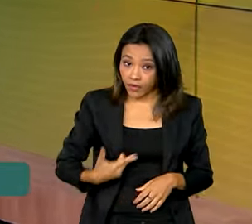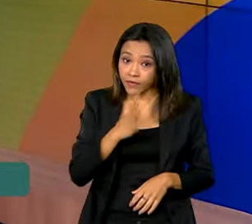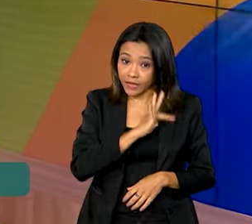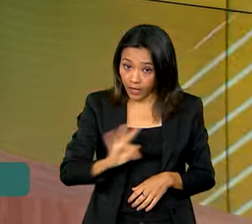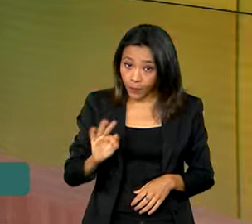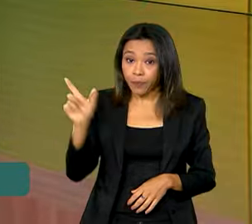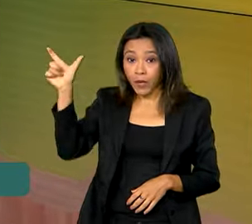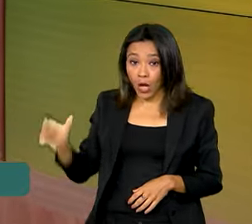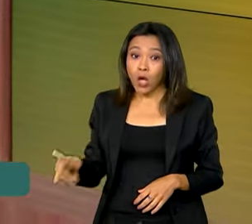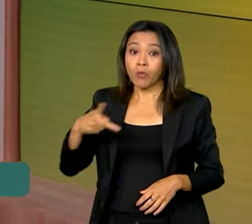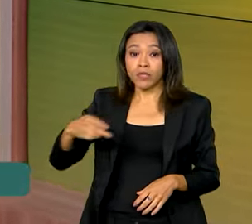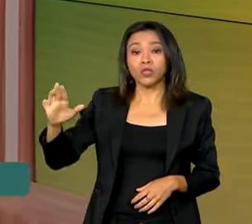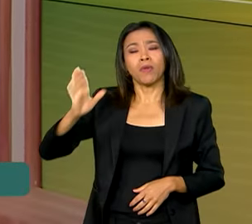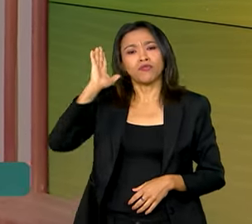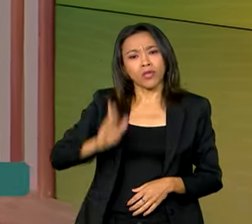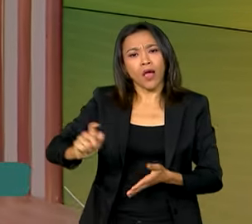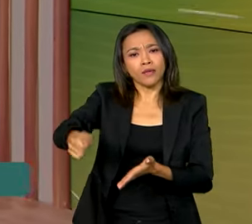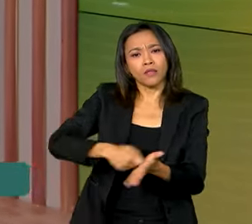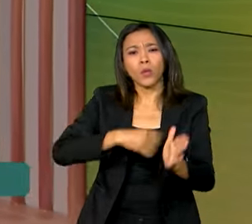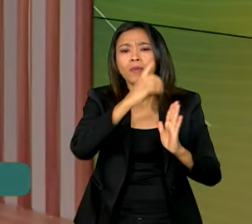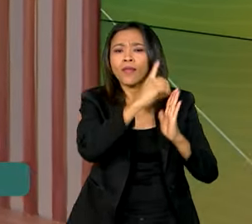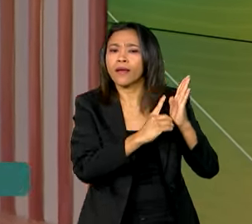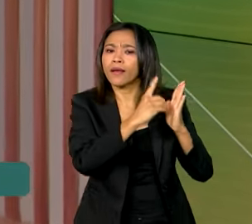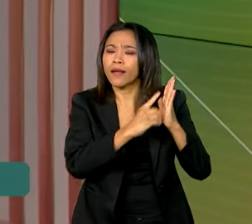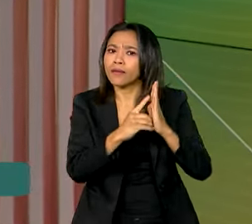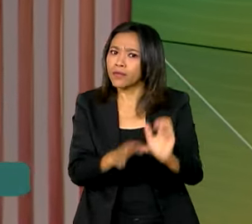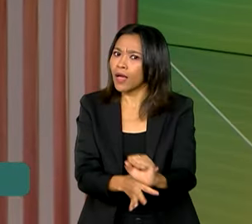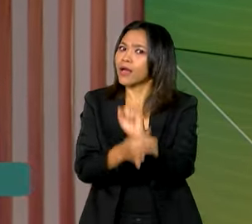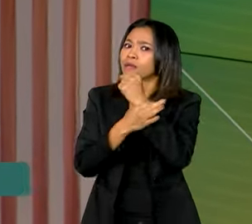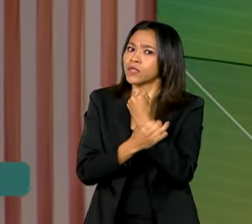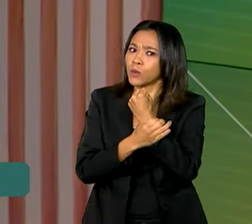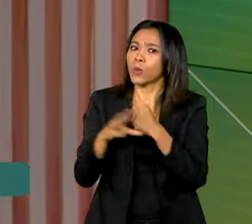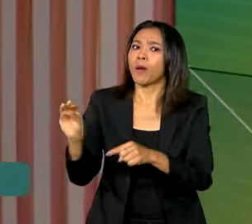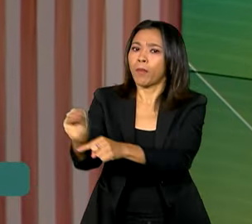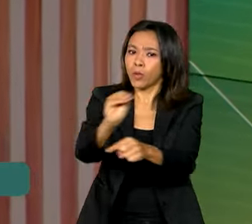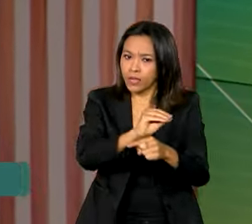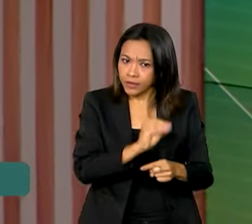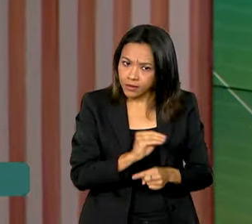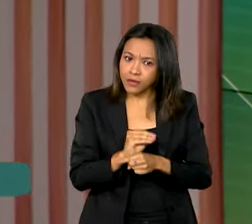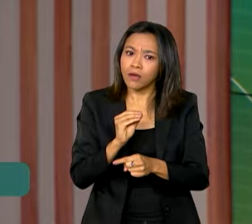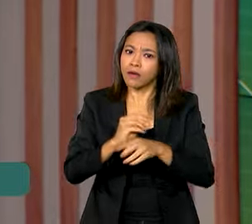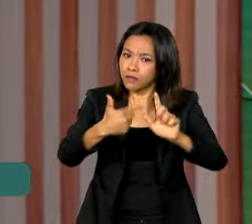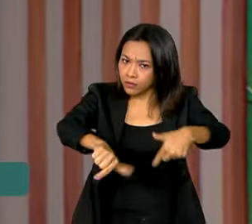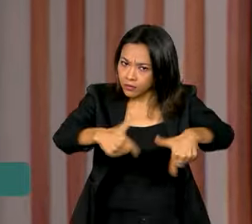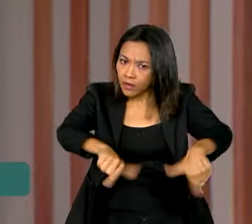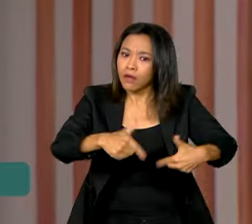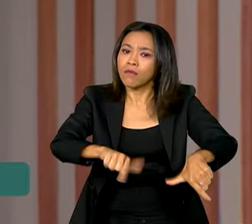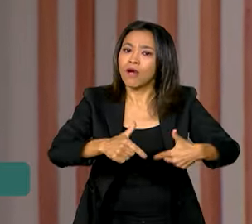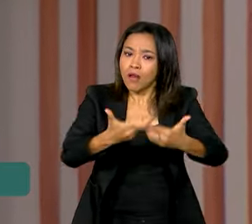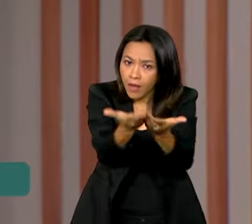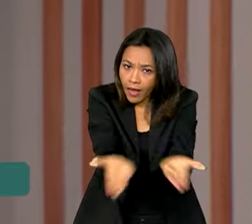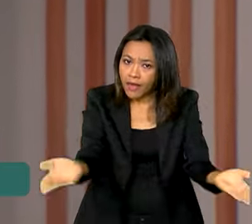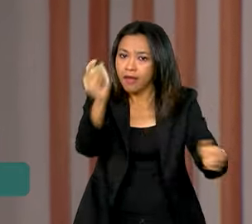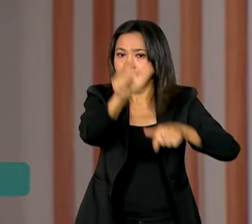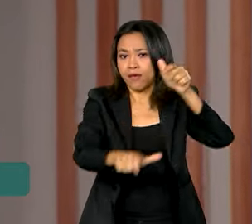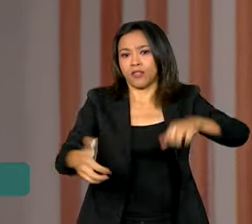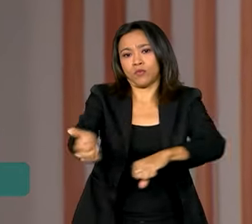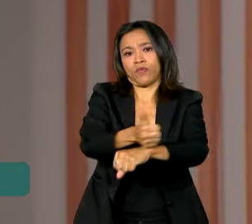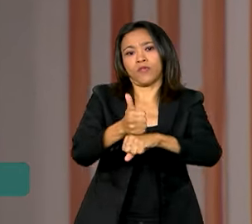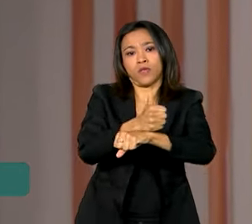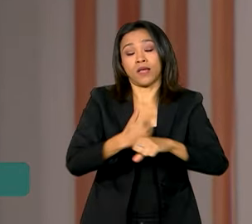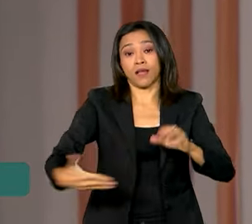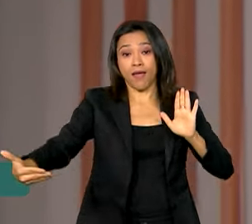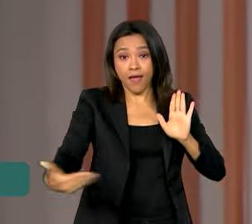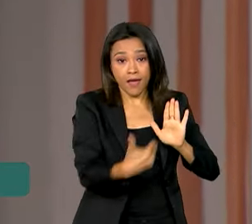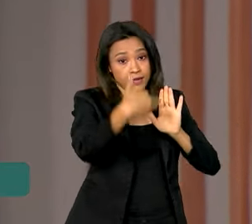O presidente Lula assinou um decreto que garante mais proteção e melhores condições de trabalho para esses profissionais. A